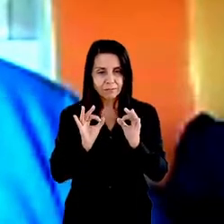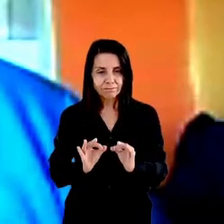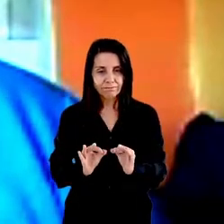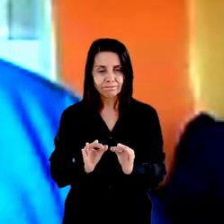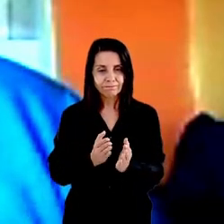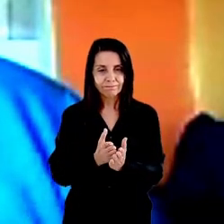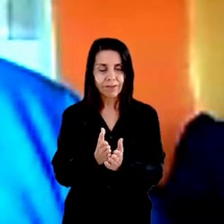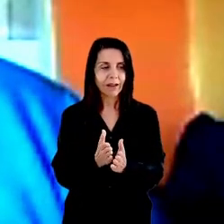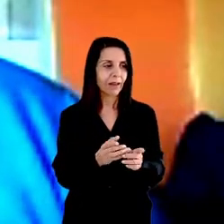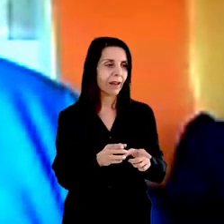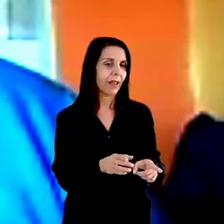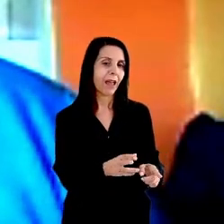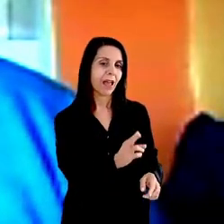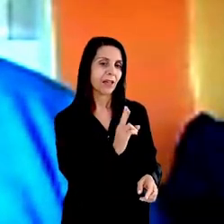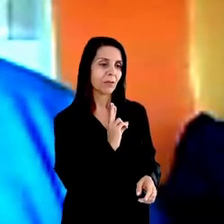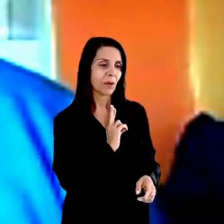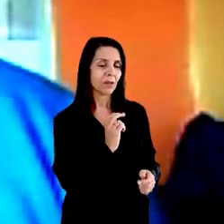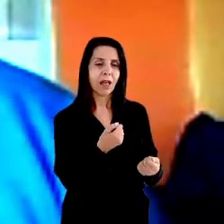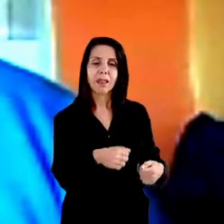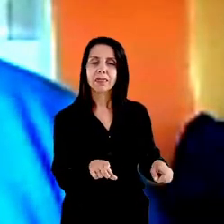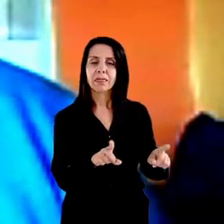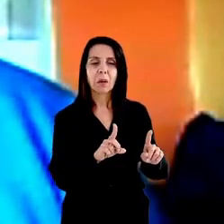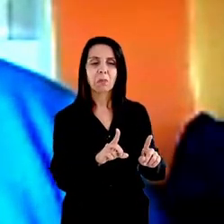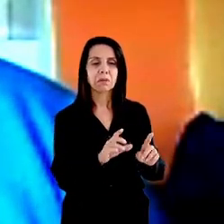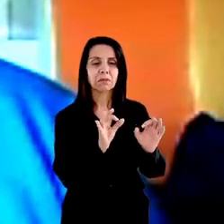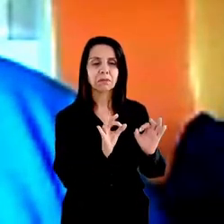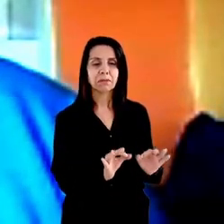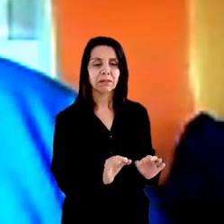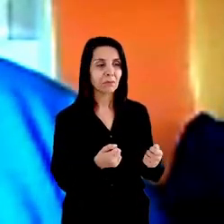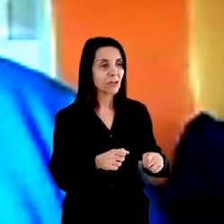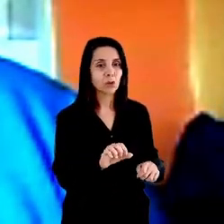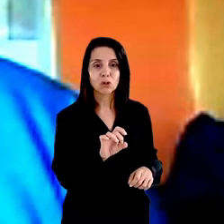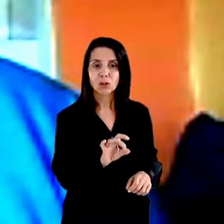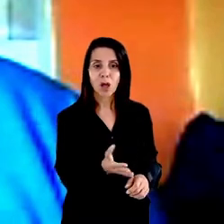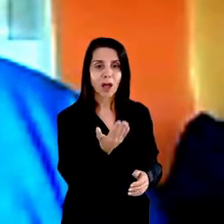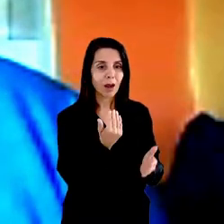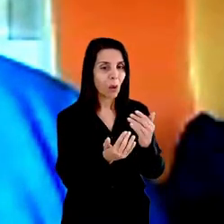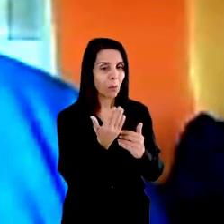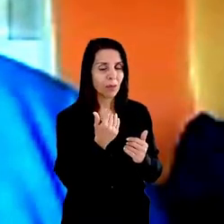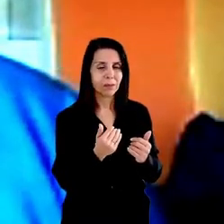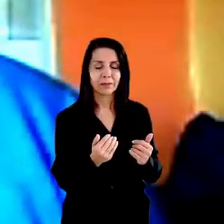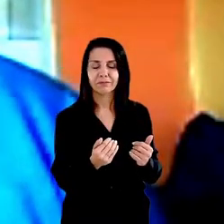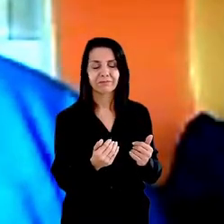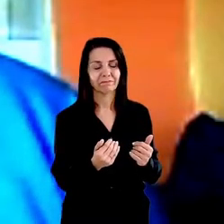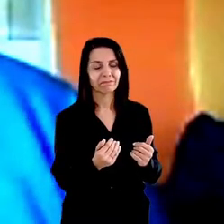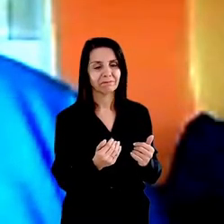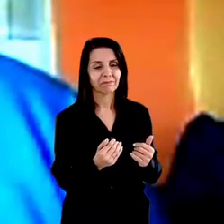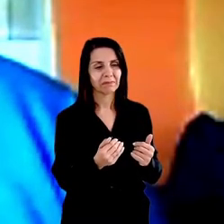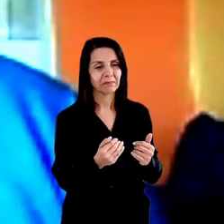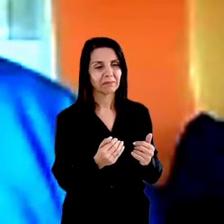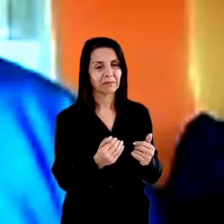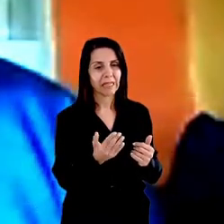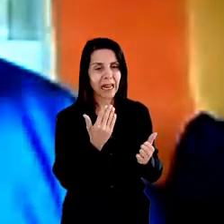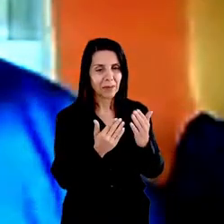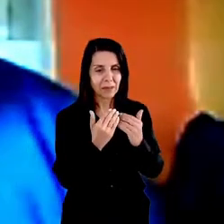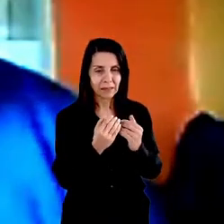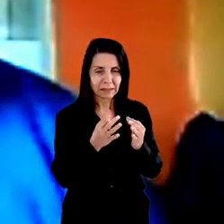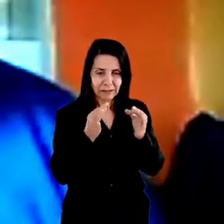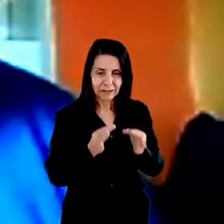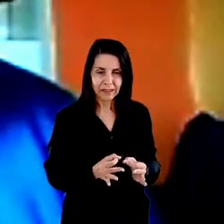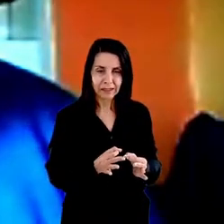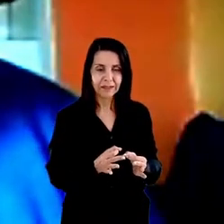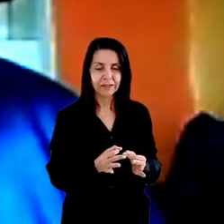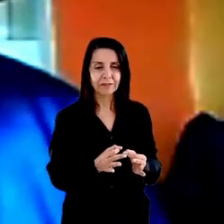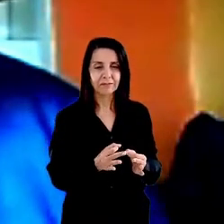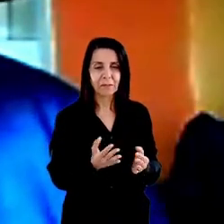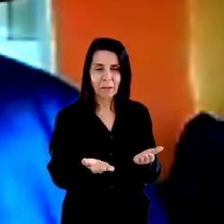alimentação. Se você me arrumar uma cesta básica para levar lá para casa, já está bom, deixe o adequado para depois. As pessoas estão brigando por comer.